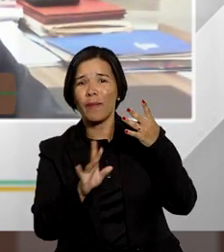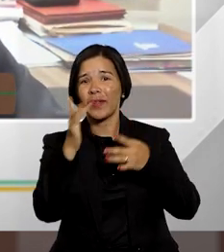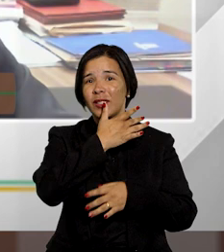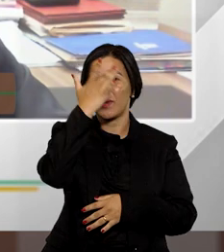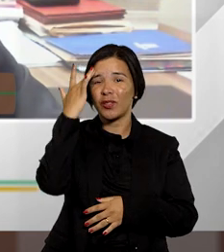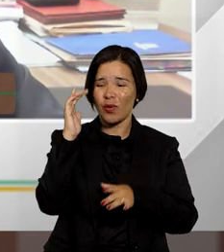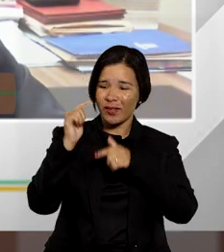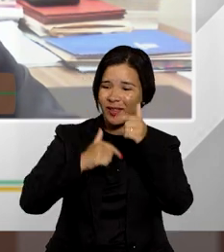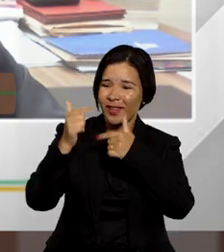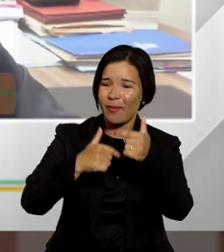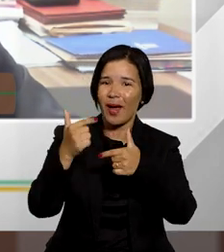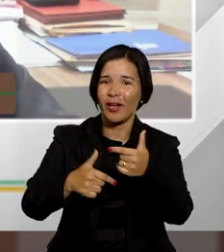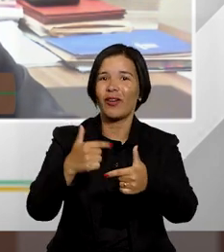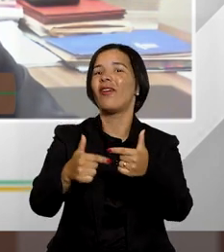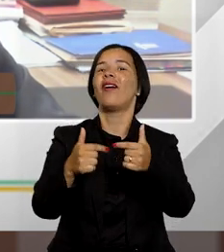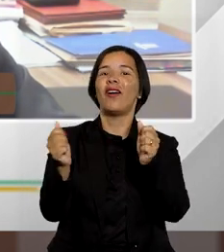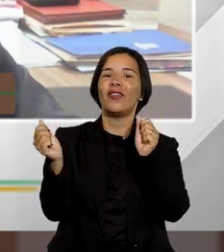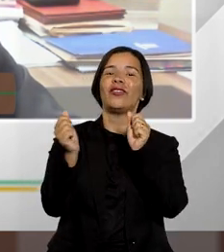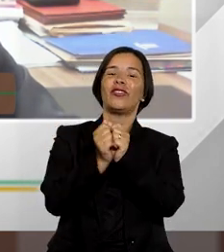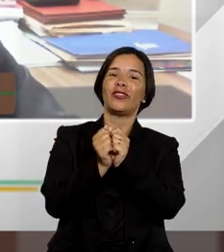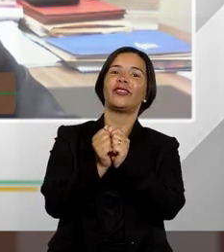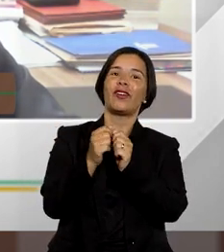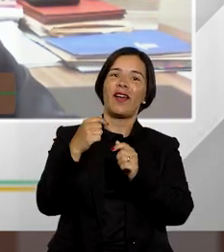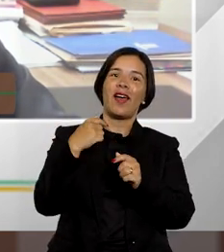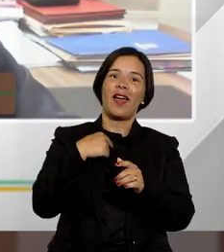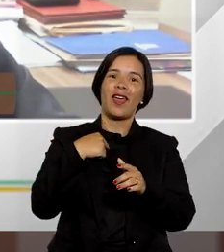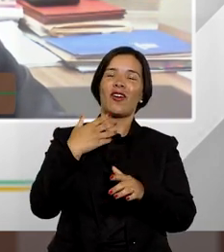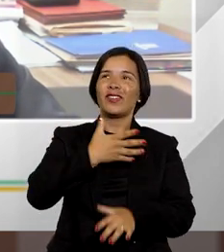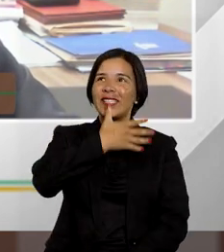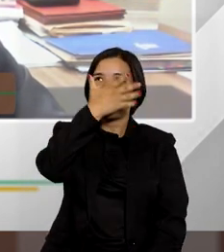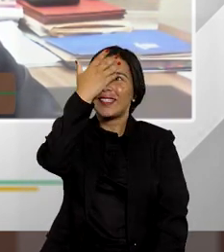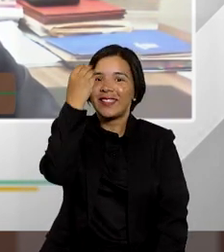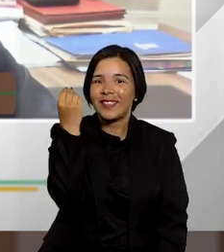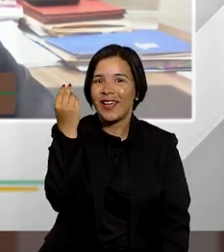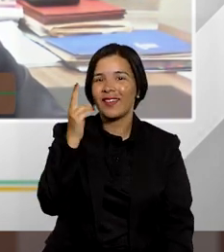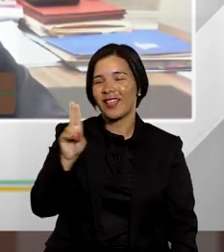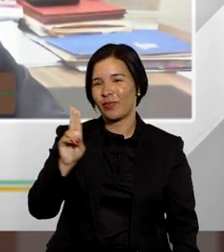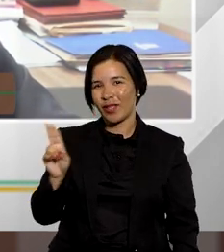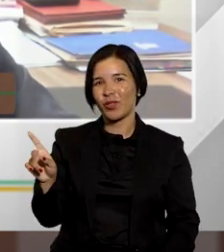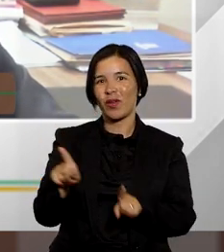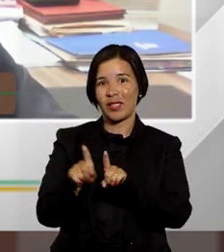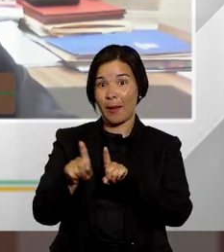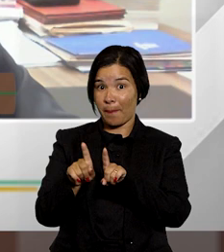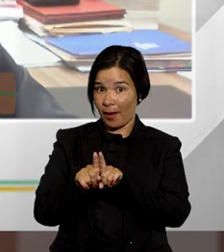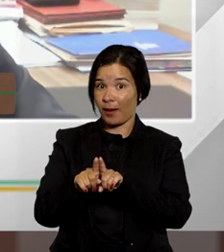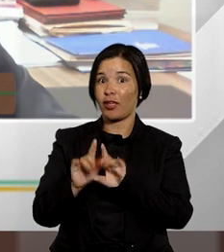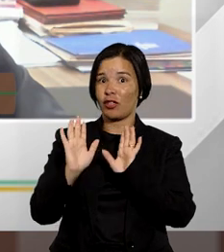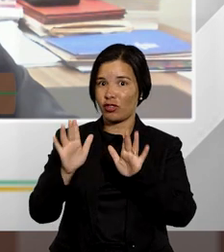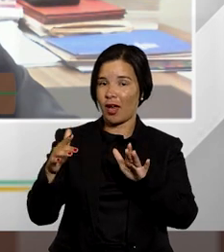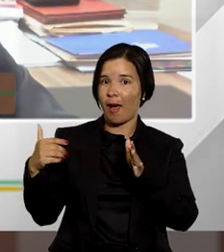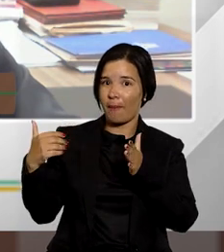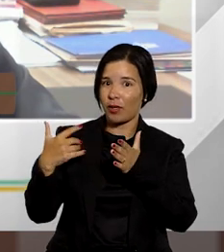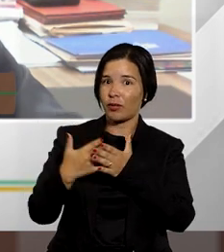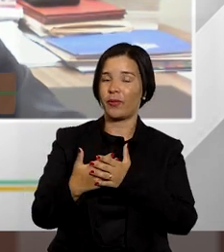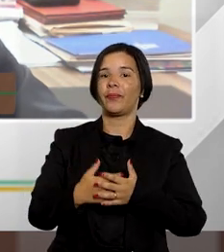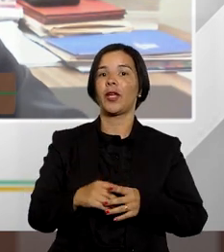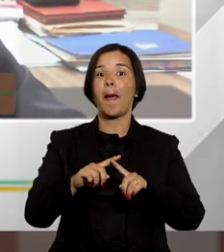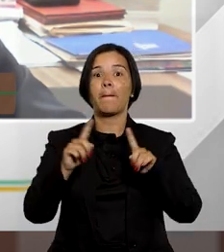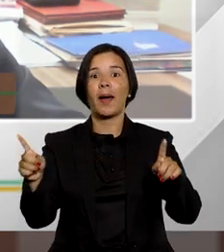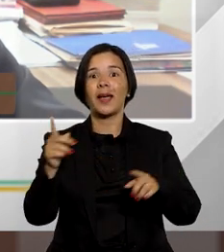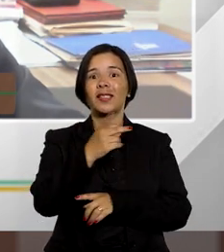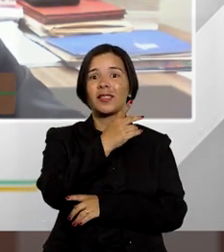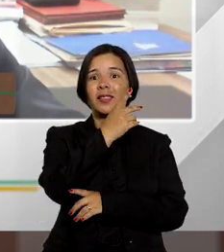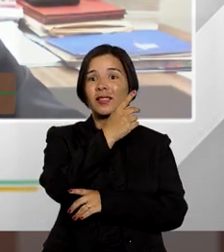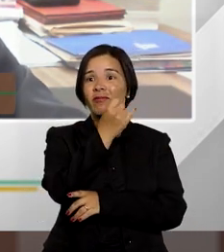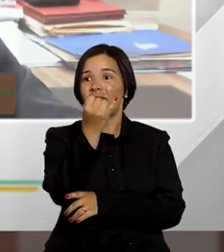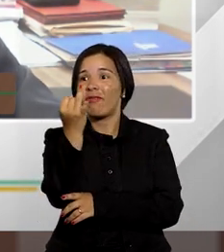que estão junto conosco no trabalho na procuradoria eu poderia me esquecer de alguém como eu teria essa gafia que vou poupar mas são